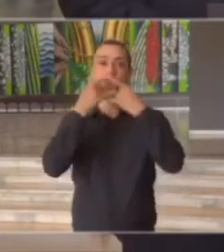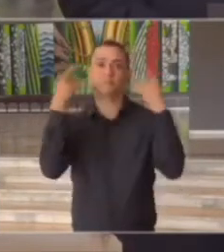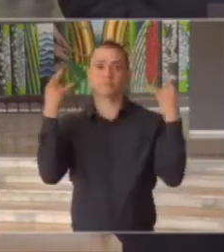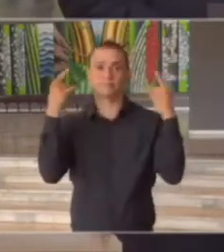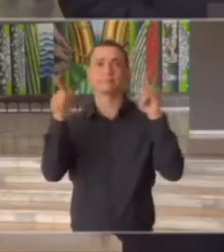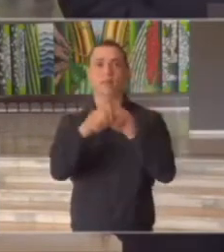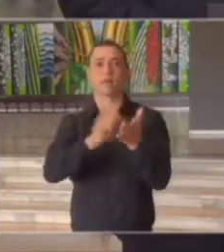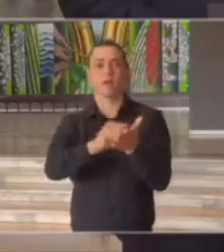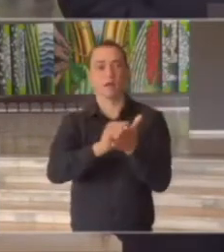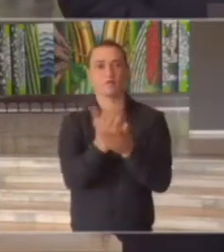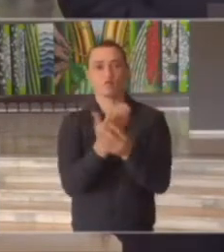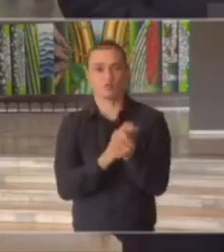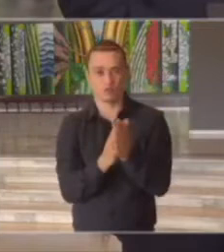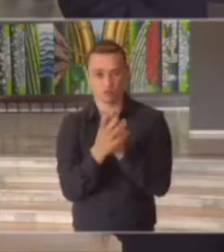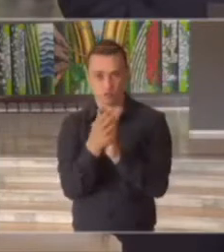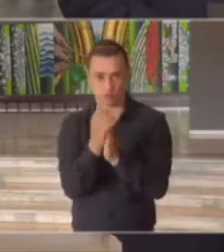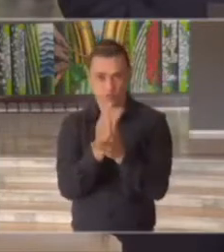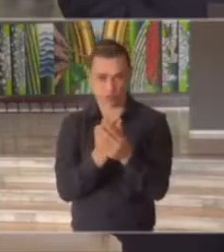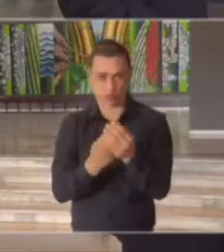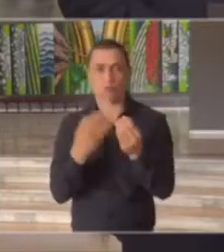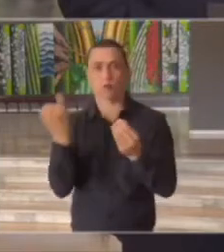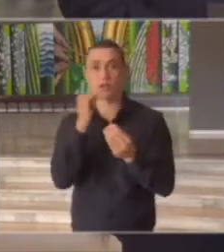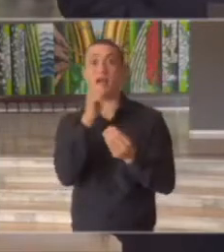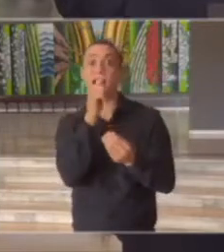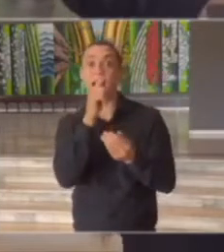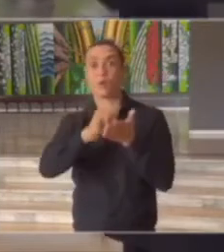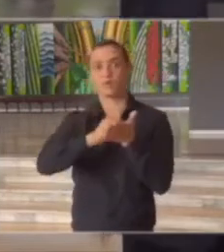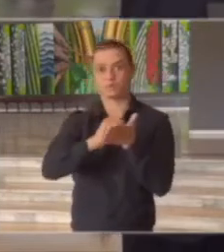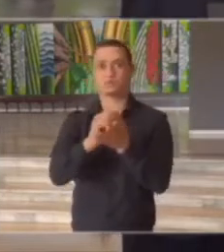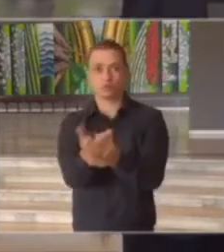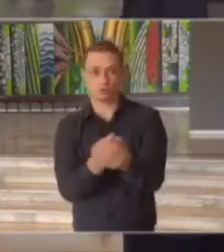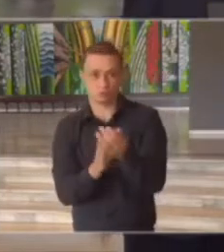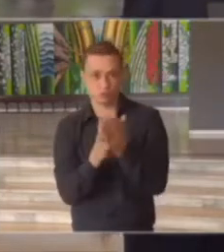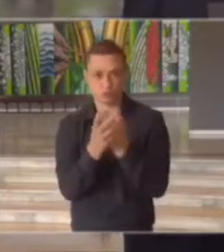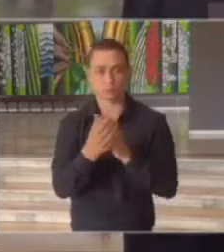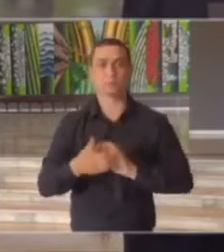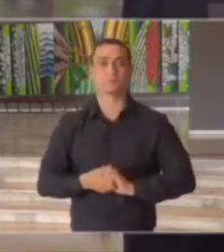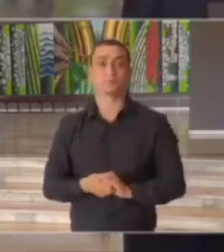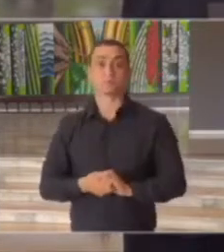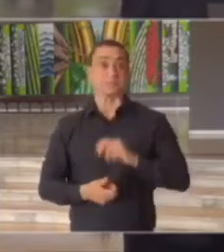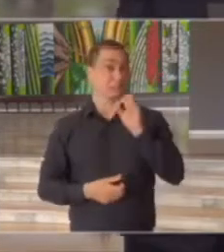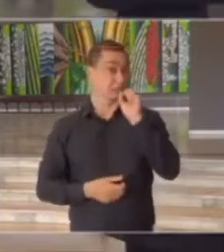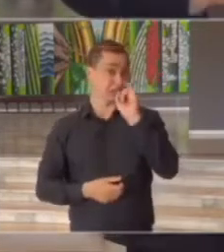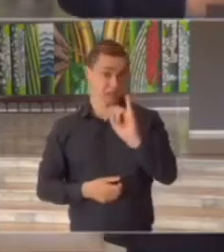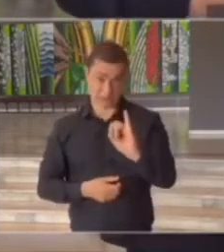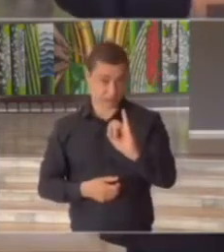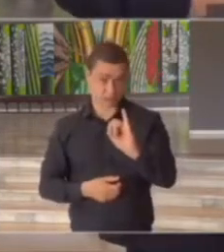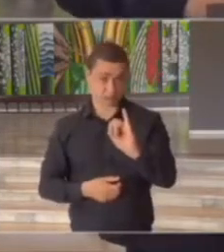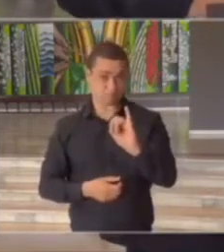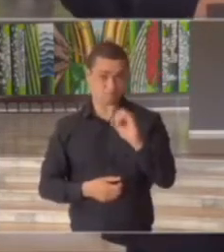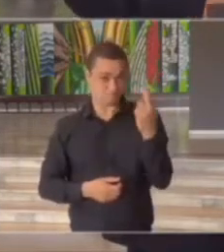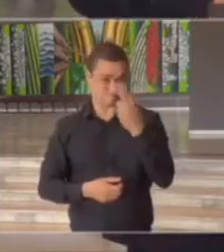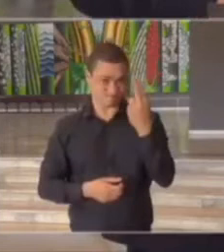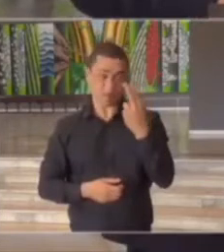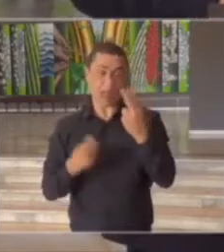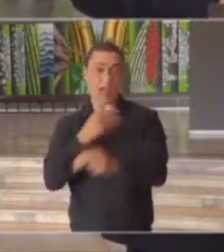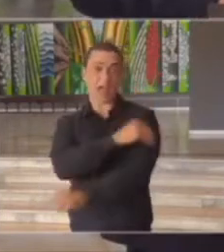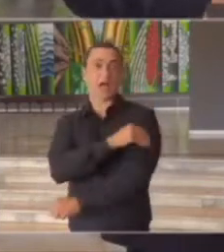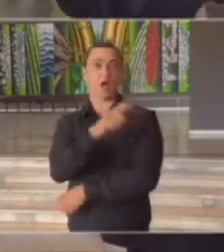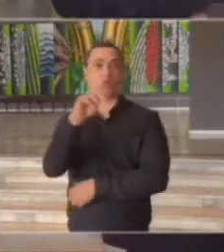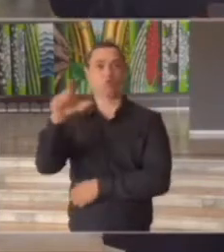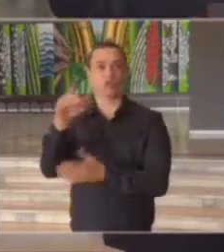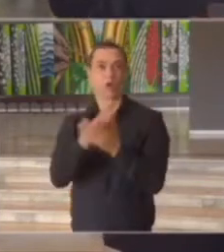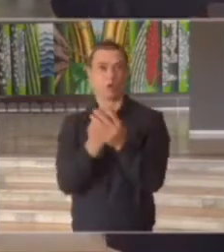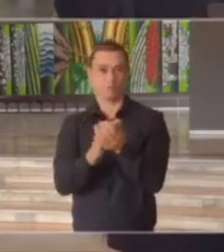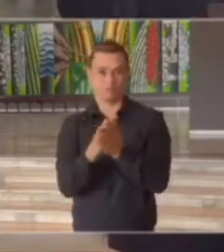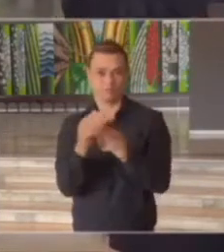impossibilidade disso com álcool gel e obedeçam o distanciamento social que é de um metro e meio a recomendação da